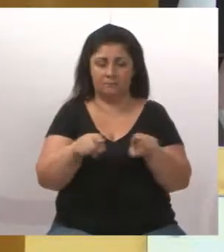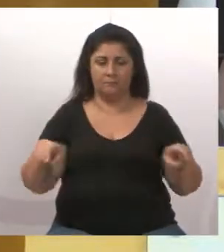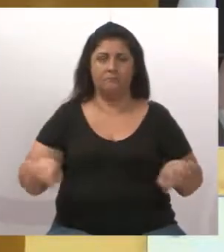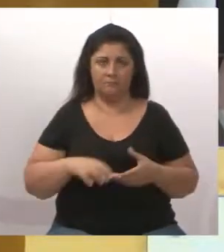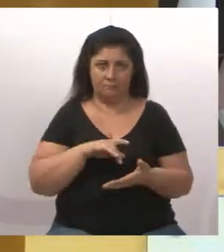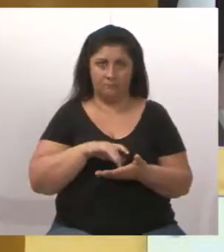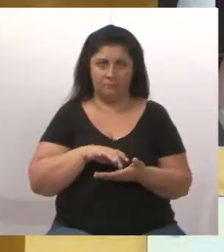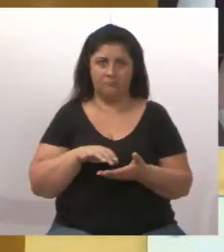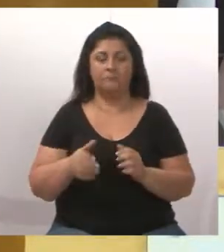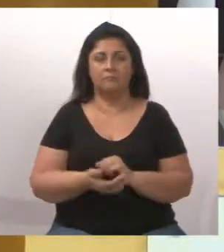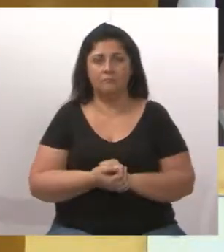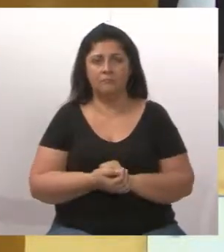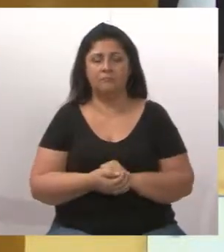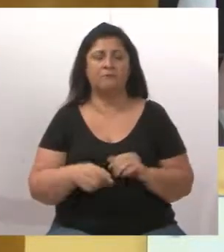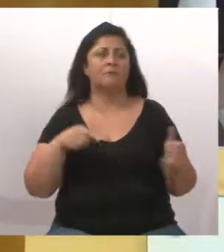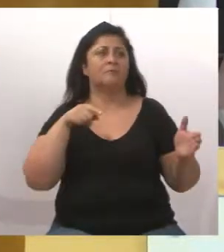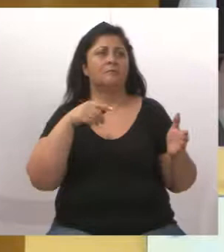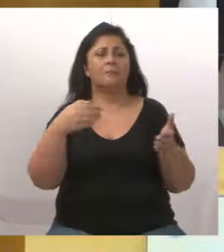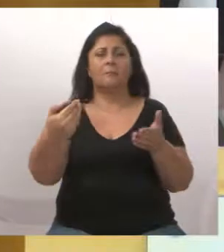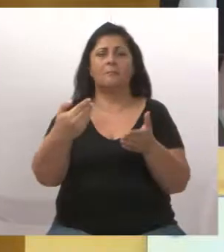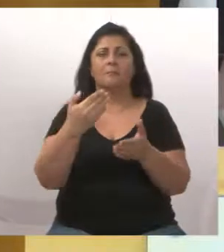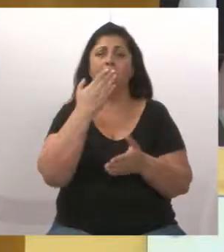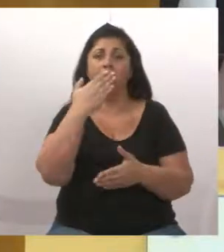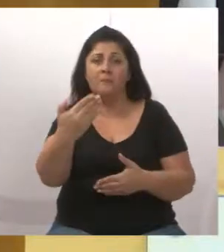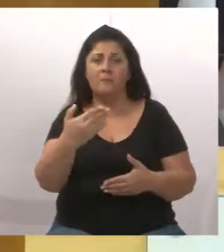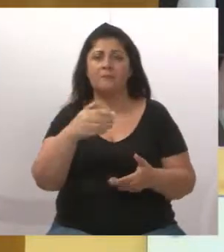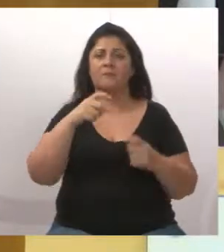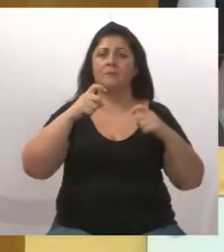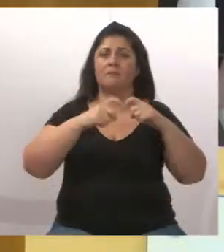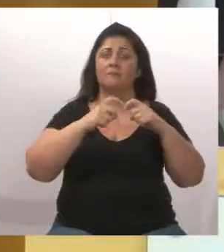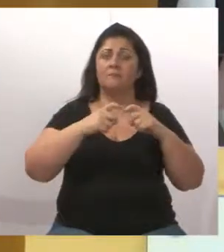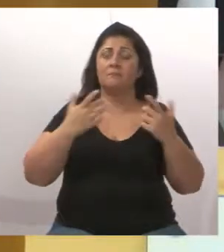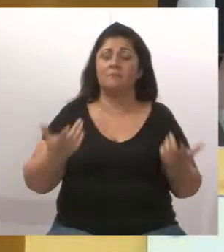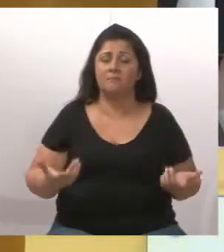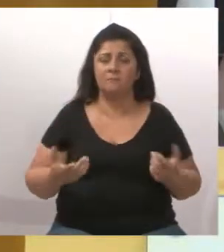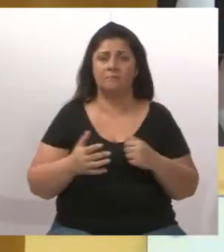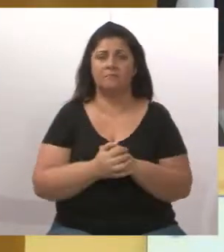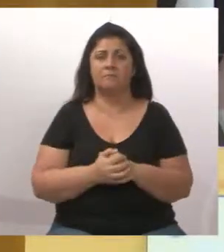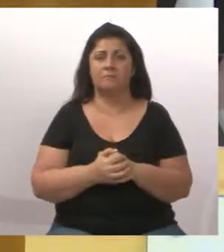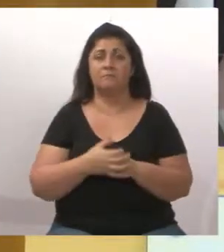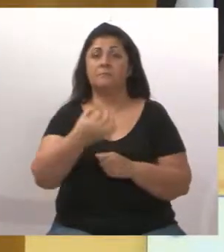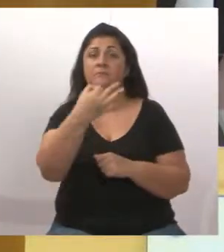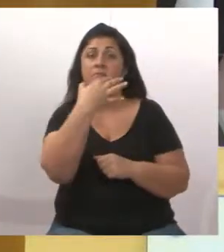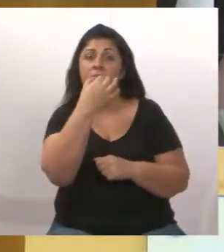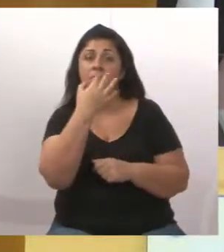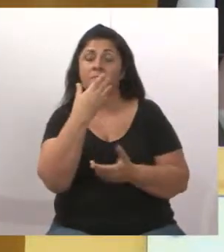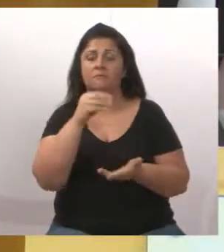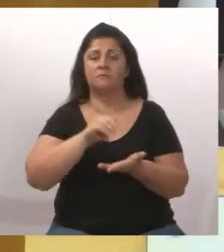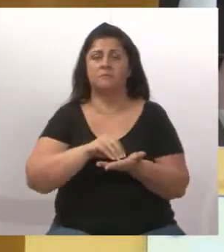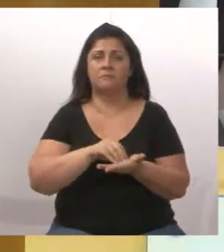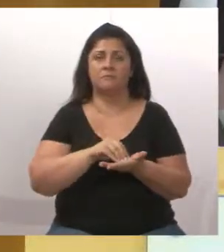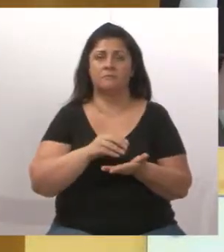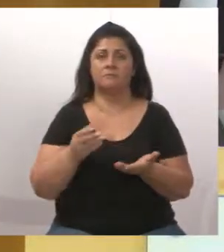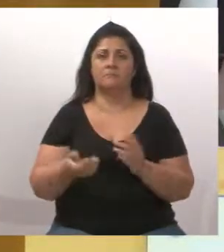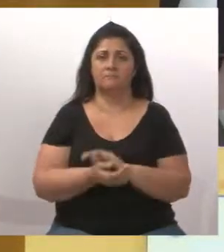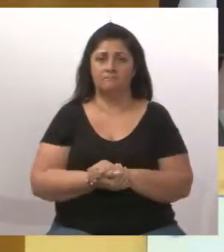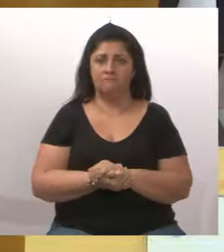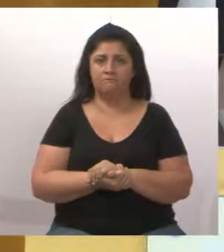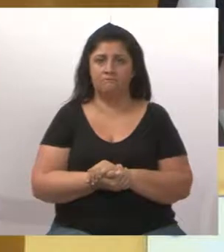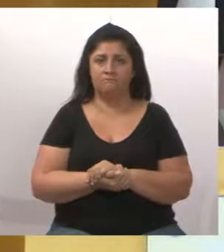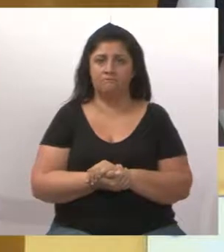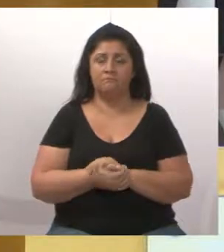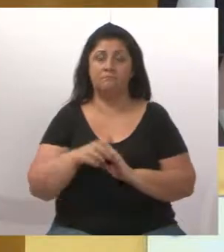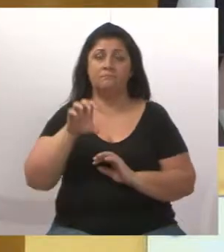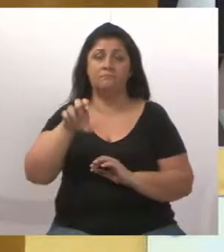respeito de médicos que estão faltando na rede, de remédios que estão faltando na rede, de